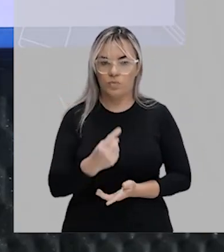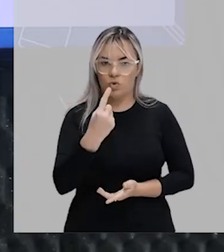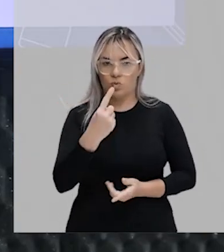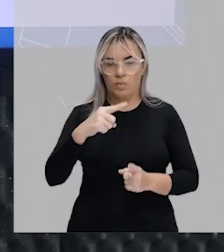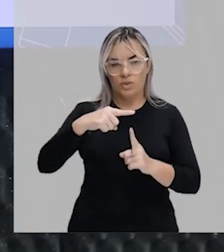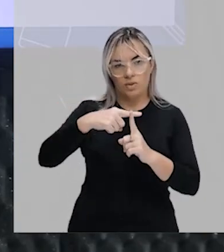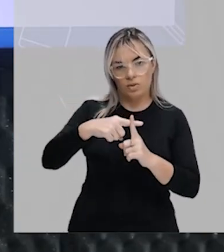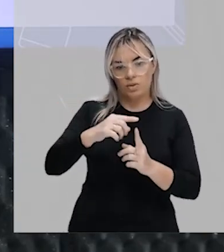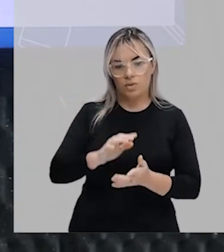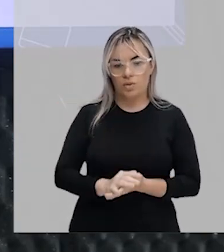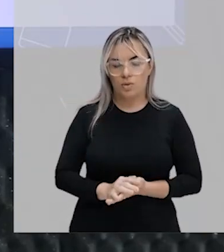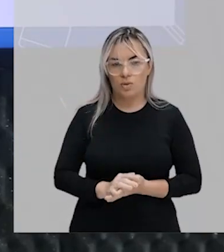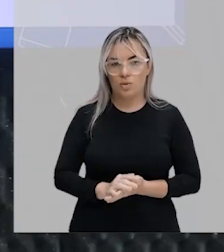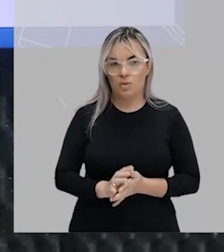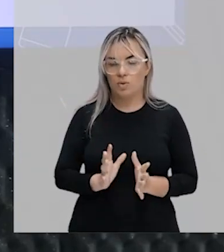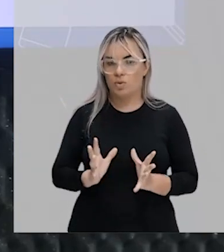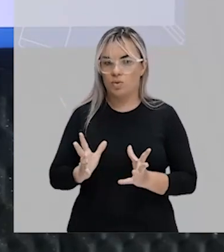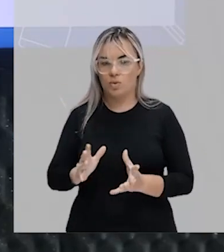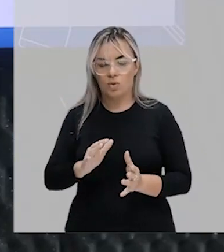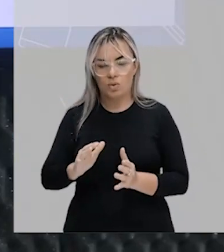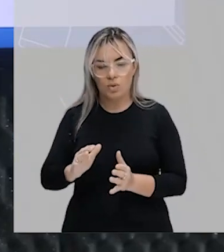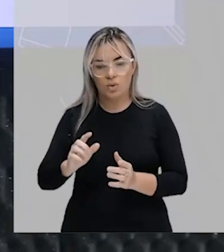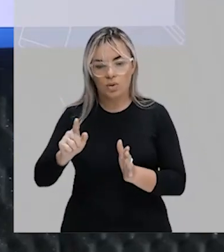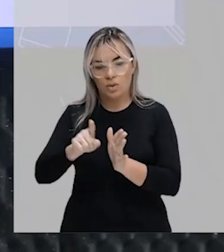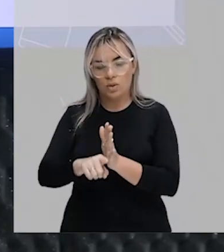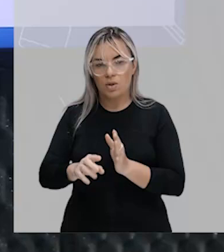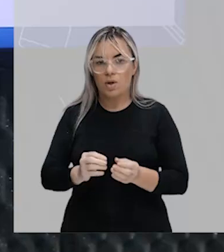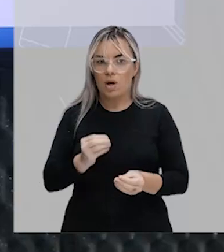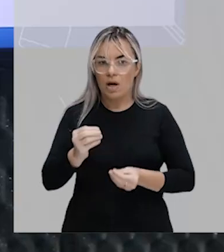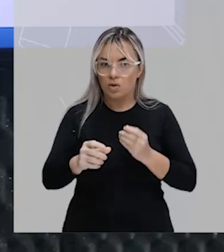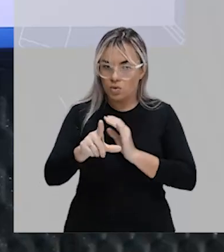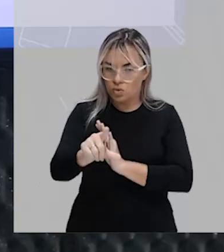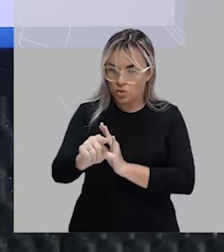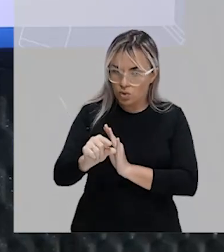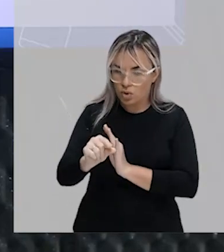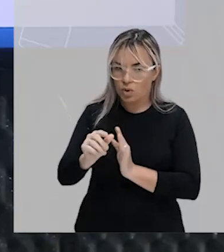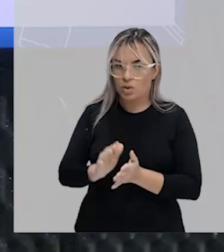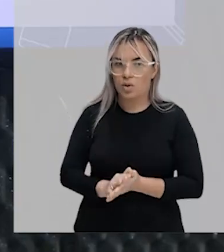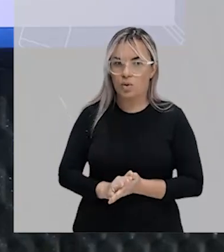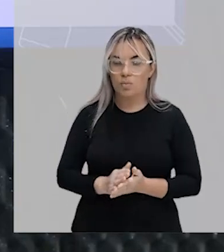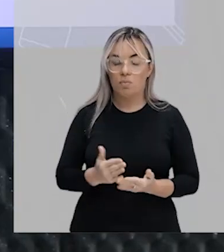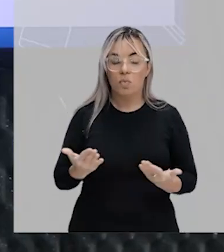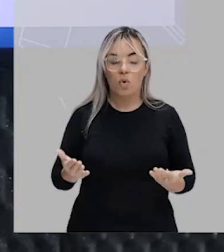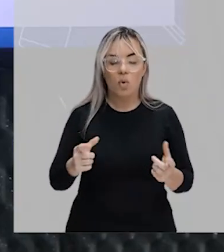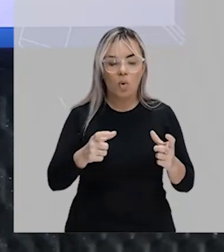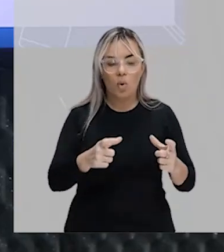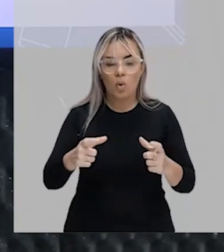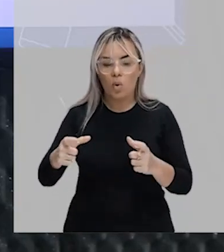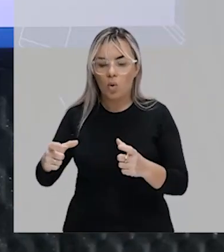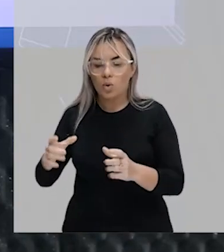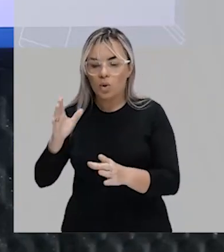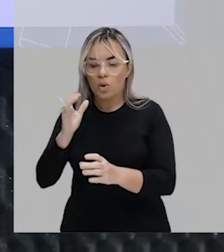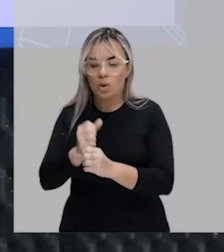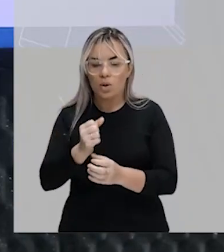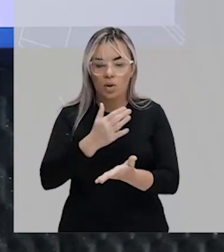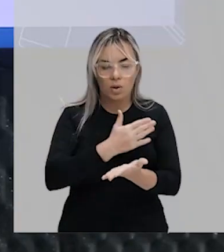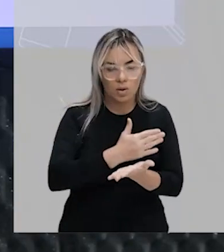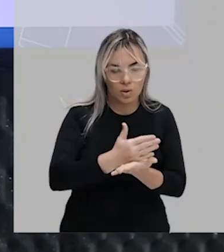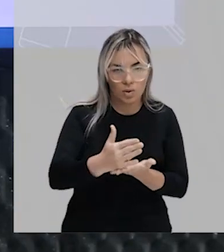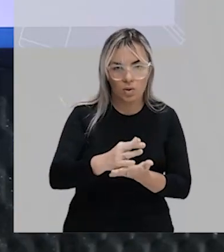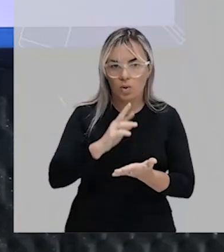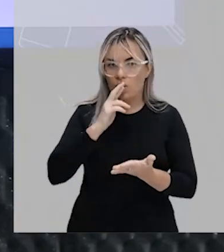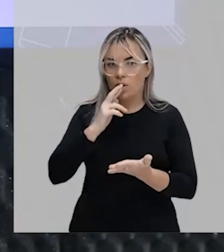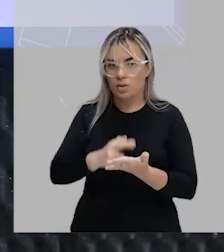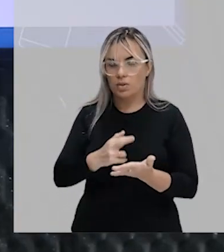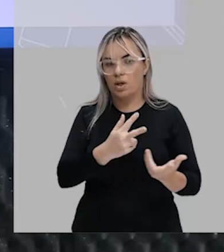e o resto tudo é subtração, fica a teu critério escolher por onde começa. E, independente da forma de por onde começar, uma coisa é certa, o resultado